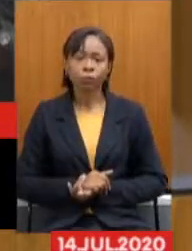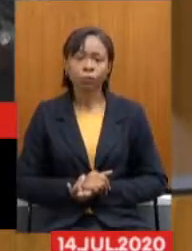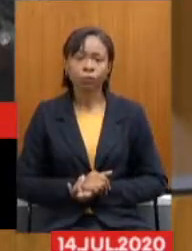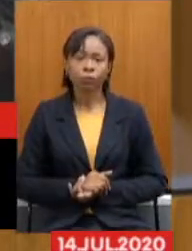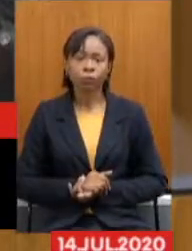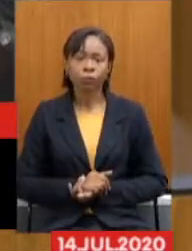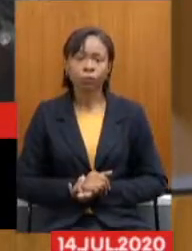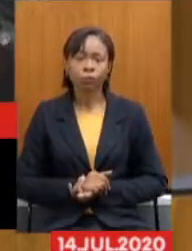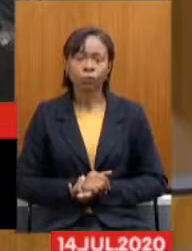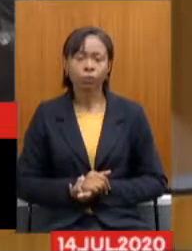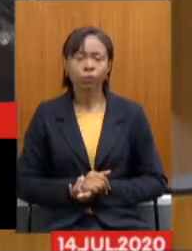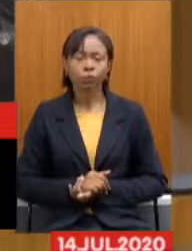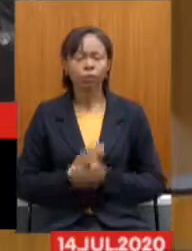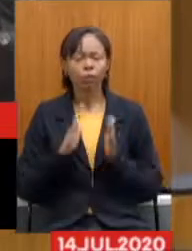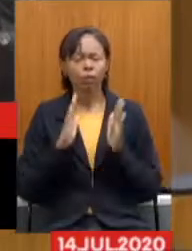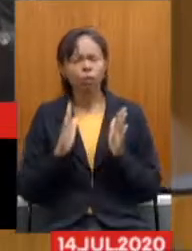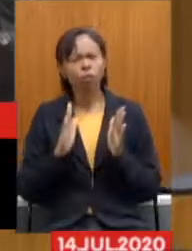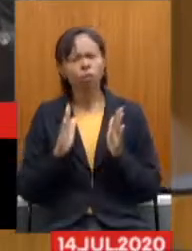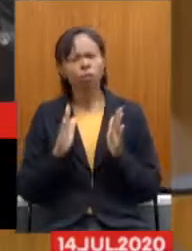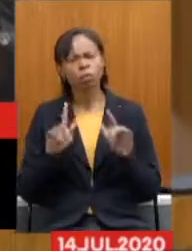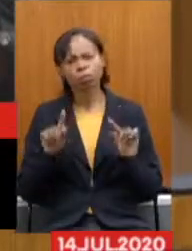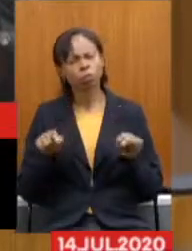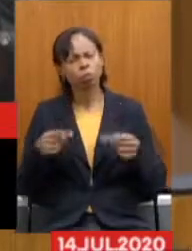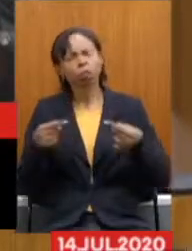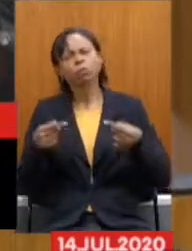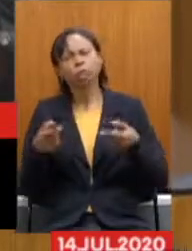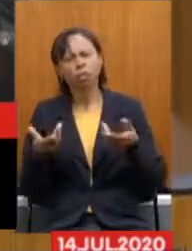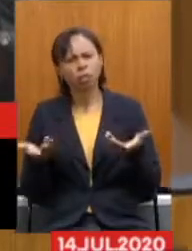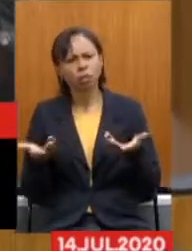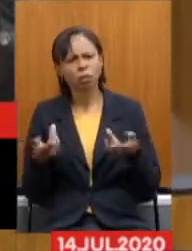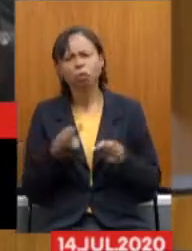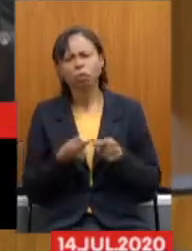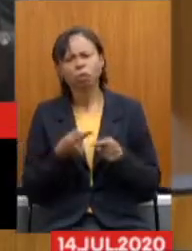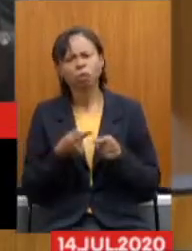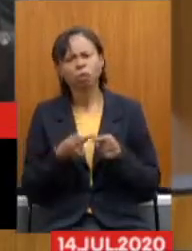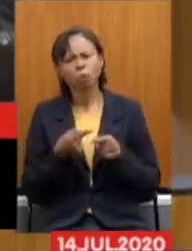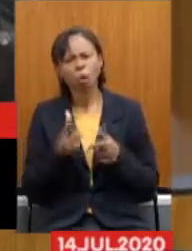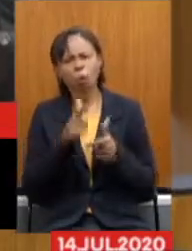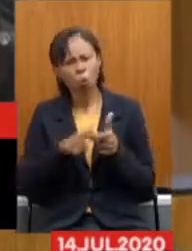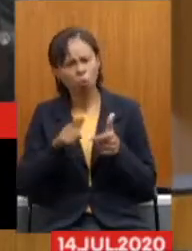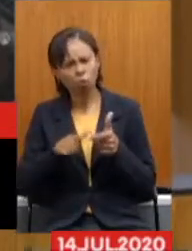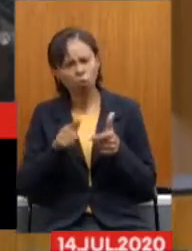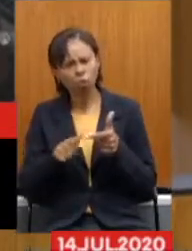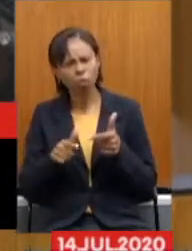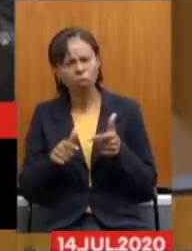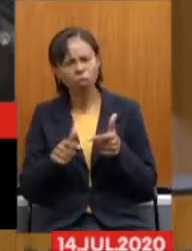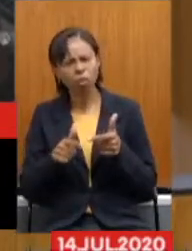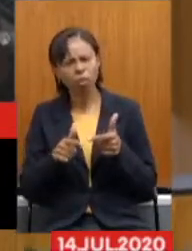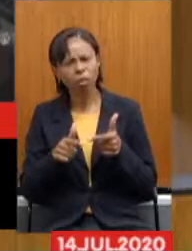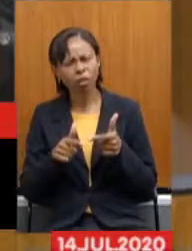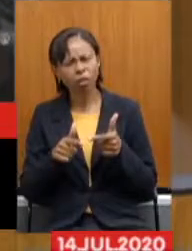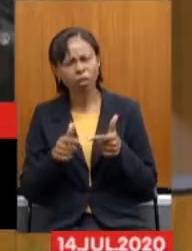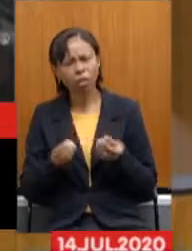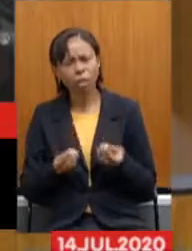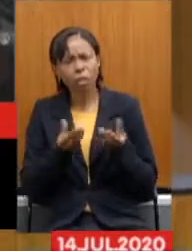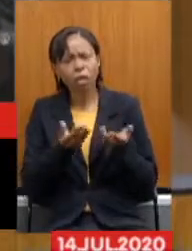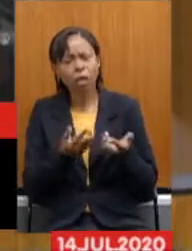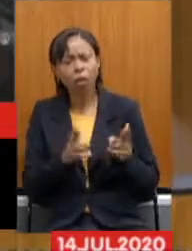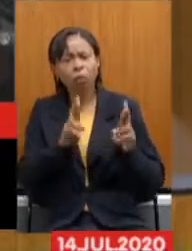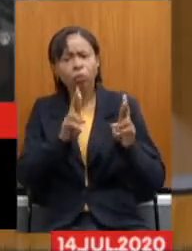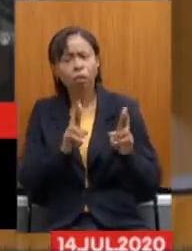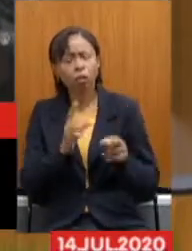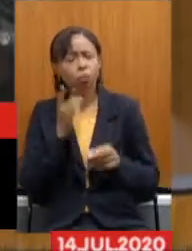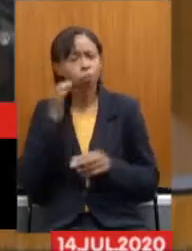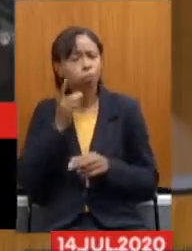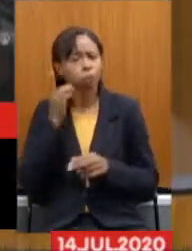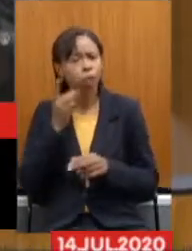nesse ponto, nós fazemos um desafio. Por que o desgaste tem que ficar nas costas dos deputados e dos servidores do Estado? Acho que essa